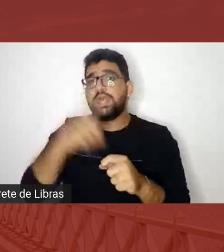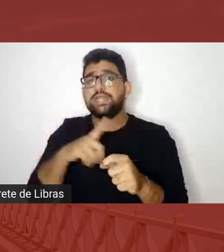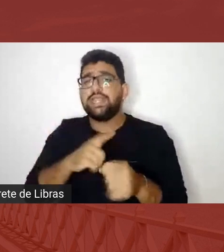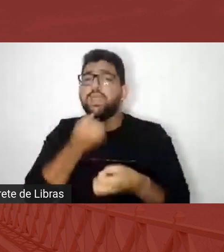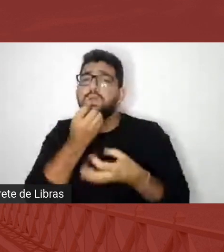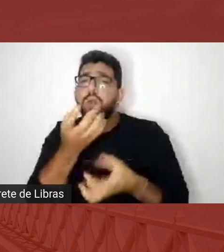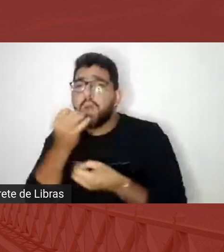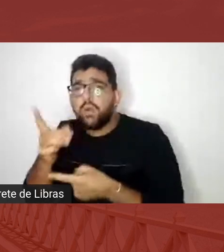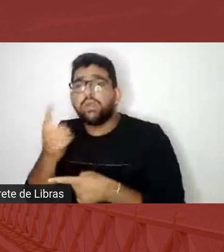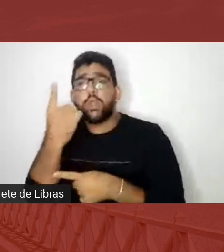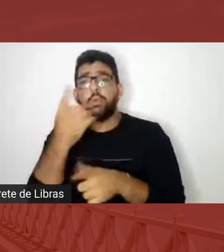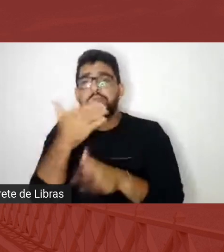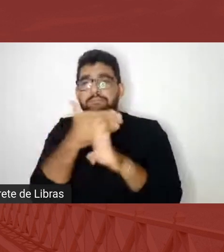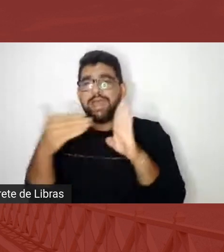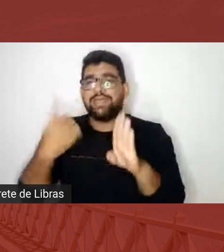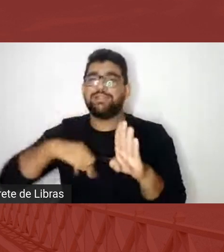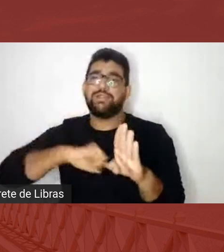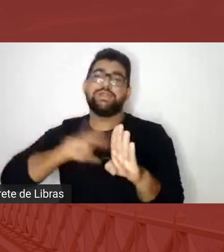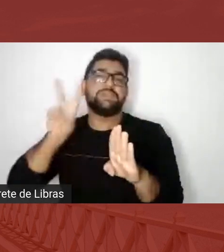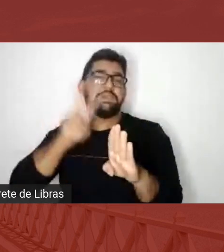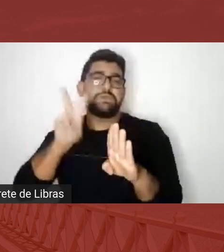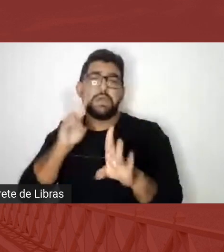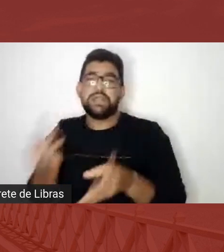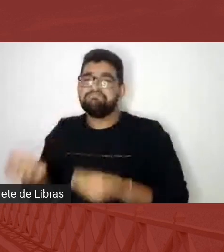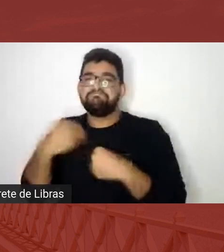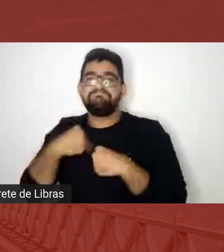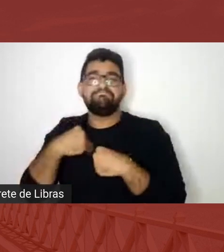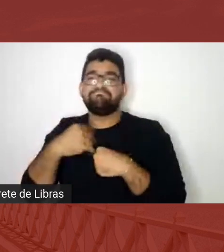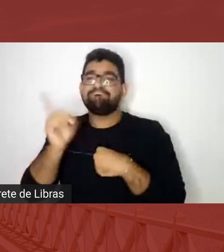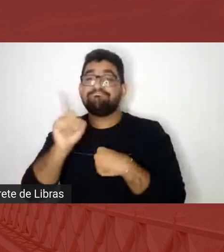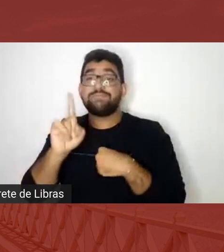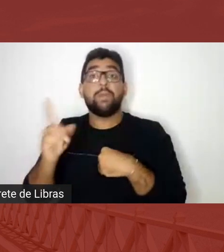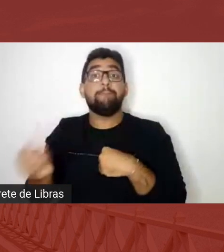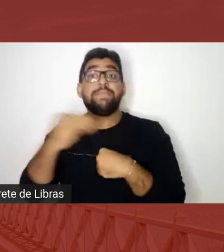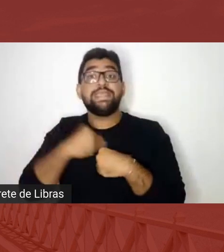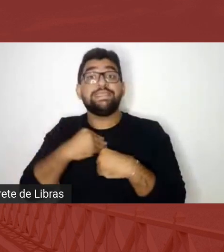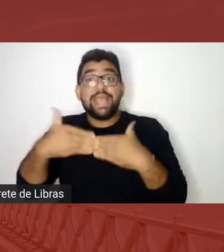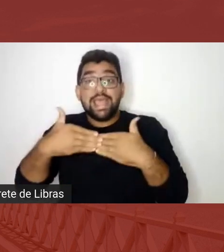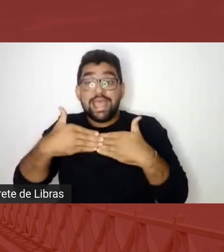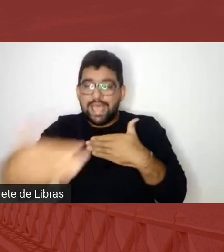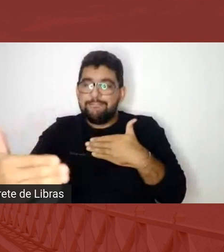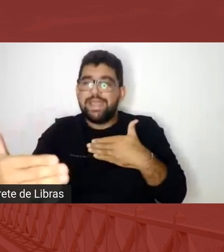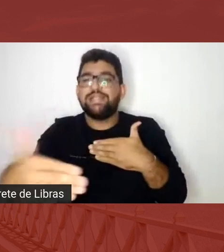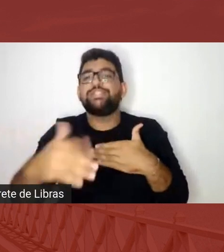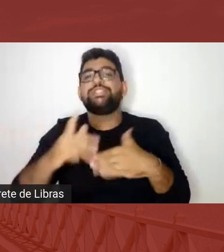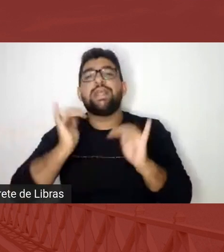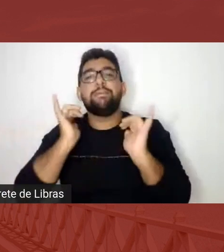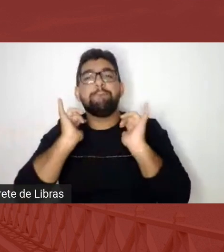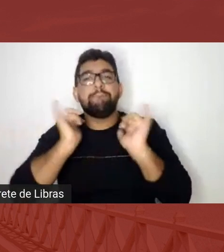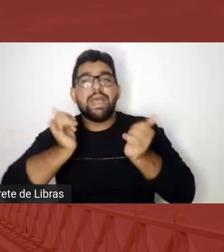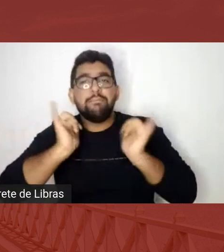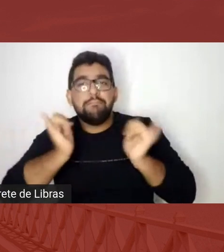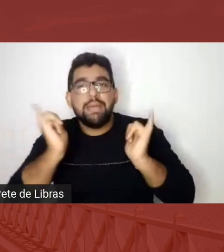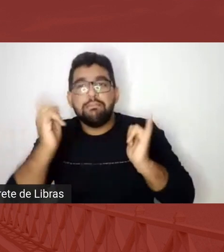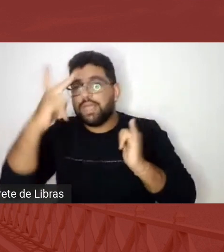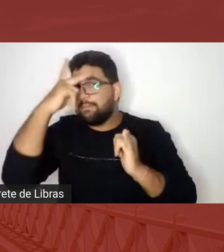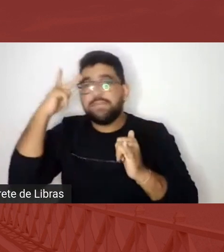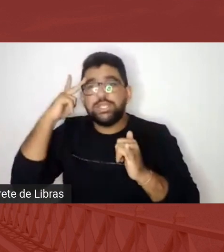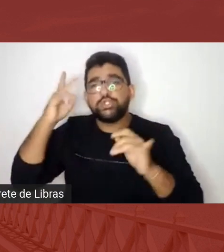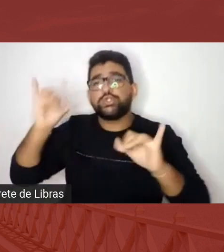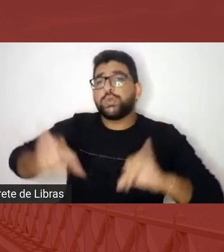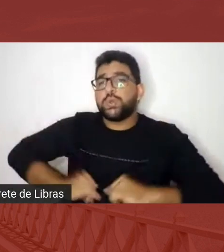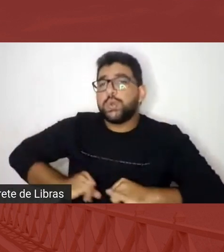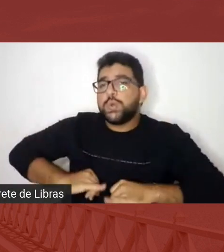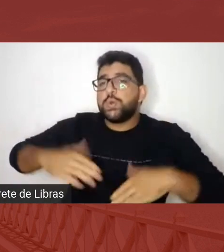nossa história e toda ela que nos é dada, nos é dada a partir da narrativa dos oprimidos e de quem é o